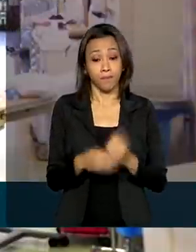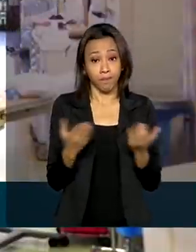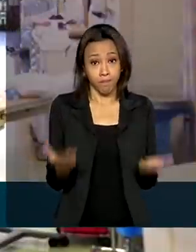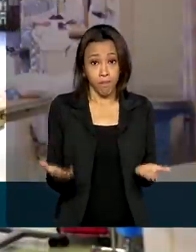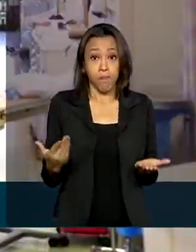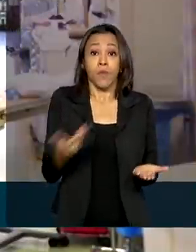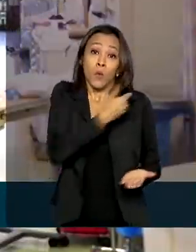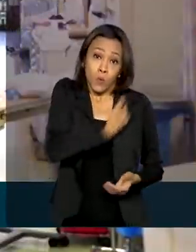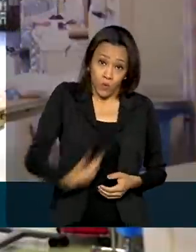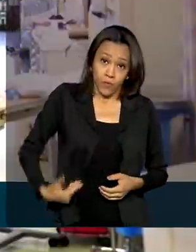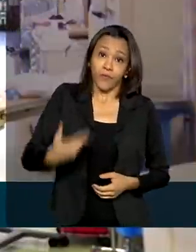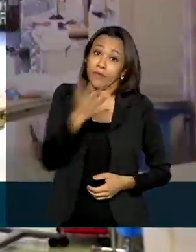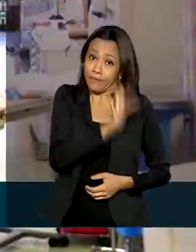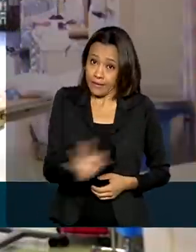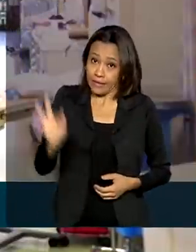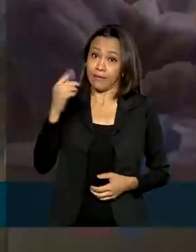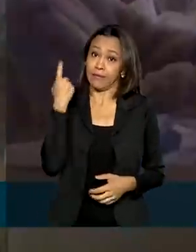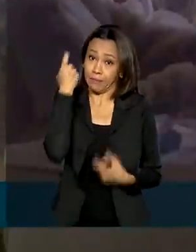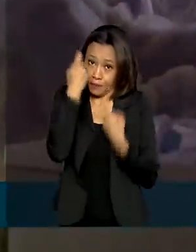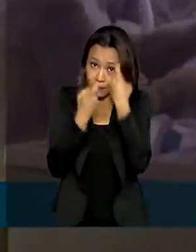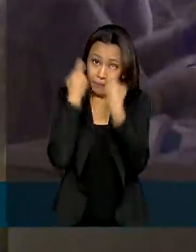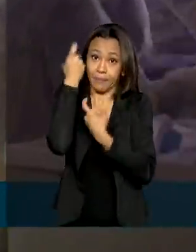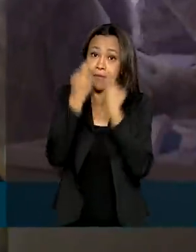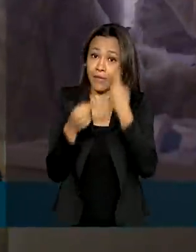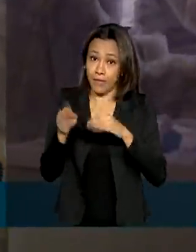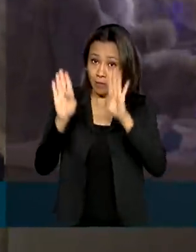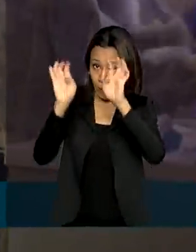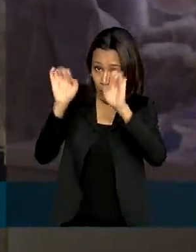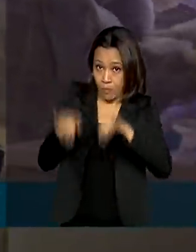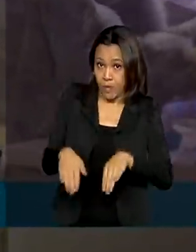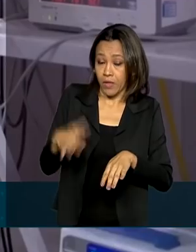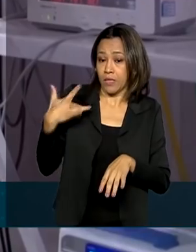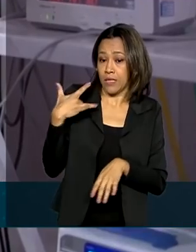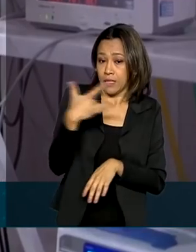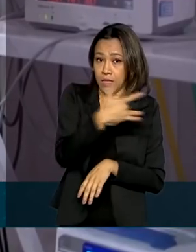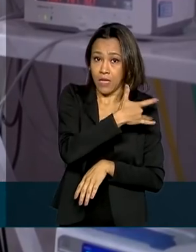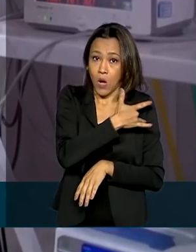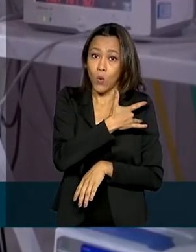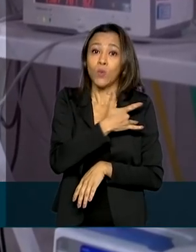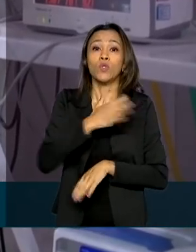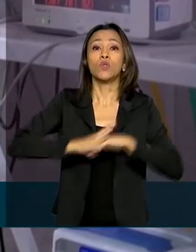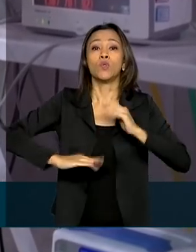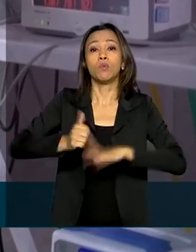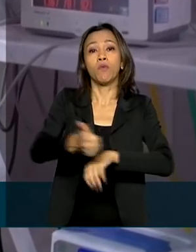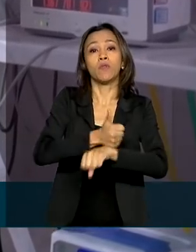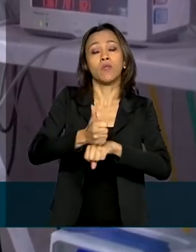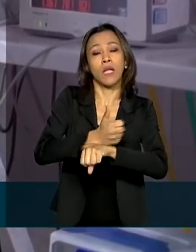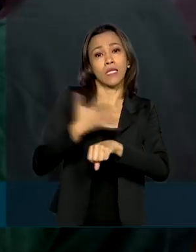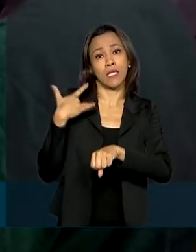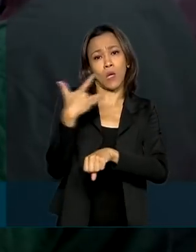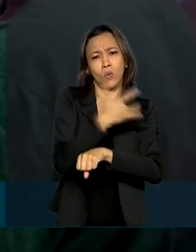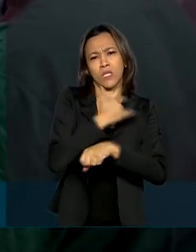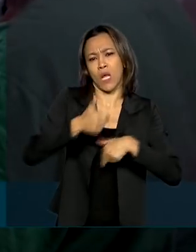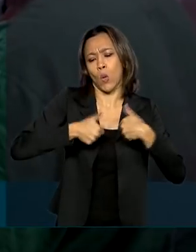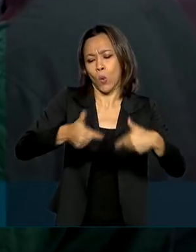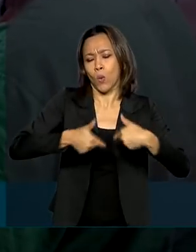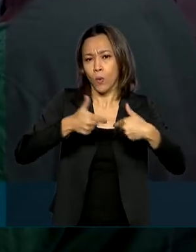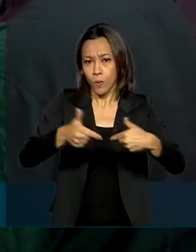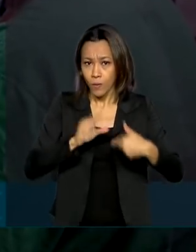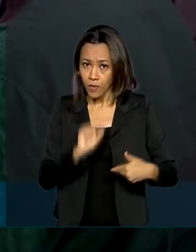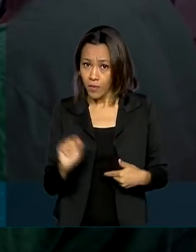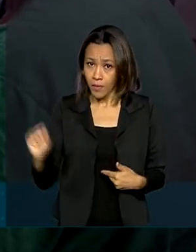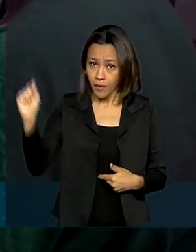governo federal está preocupado também com o bem-estar dos profissionais de saúde que atuam na linha de frente no combate à pandemia.